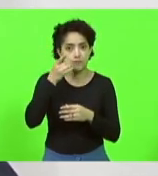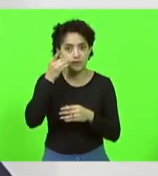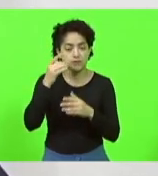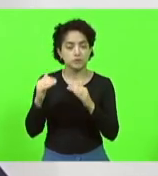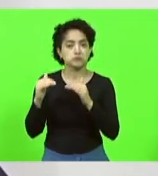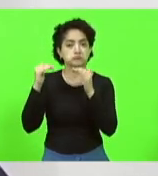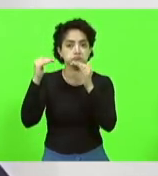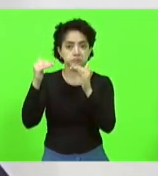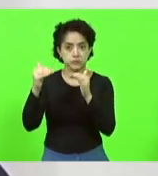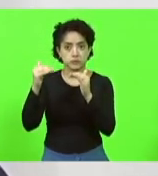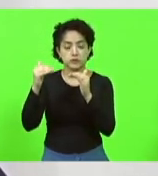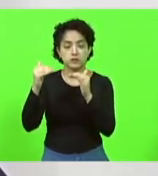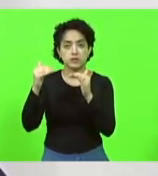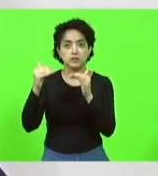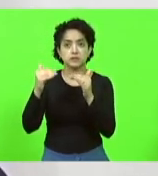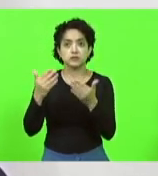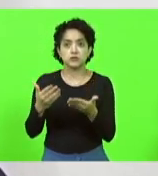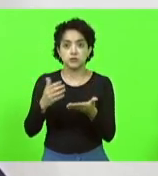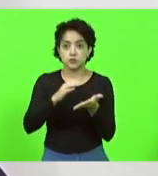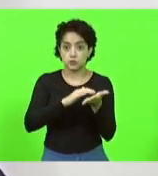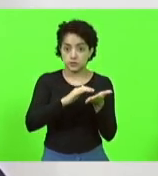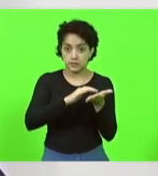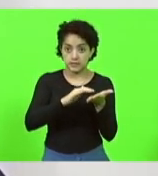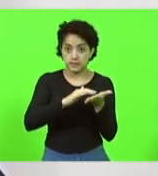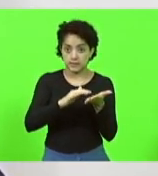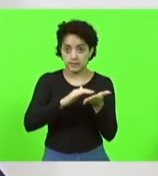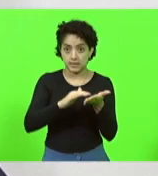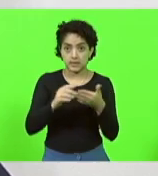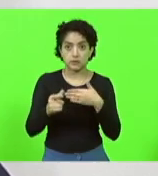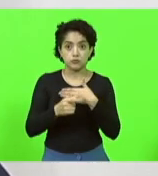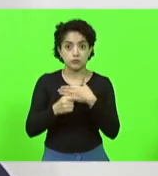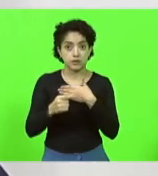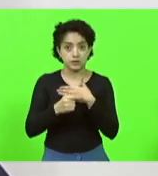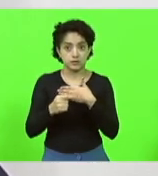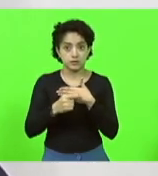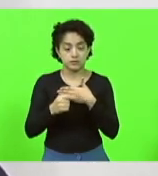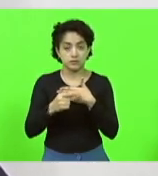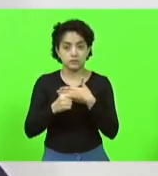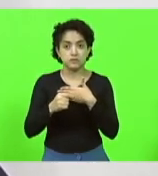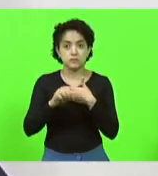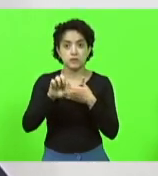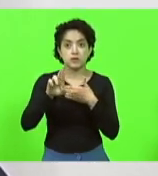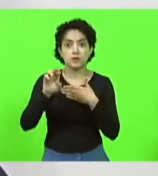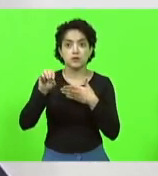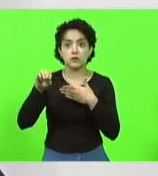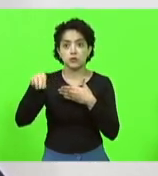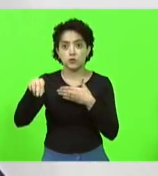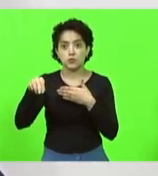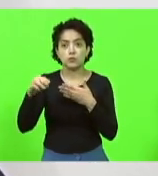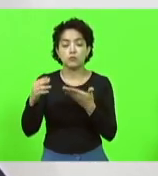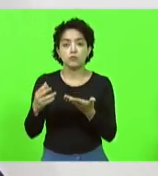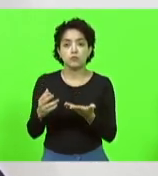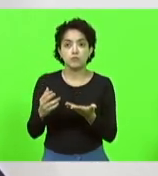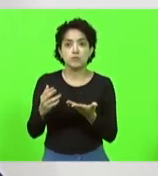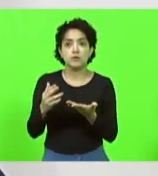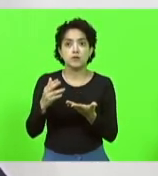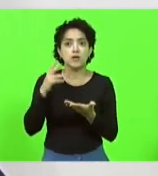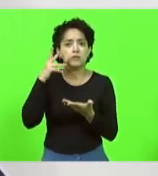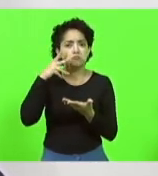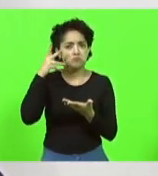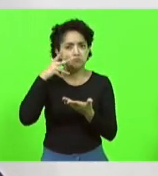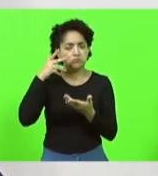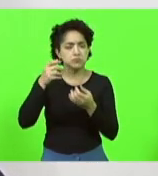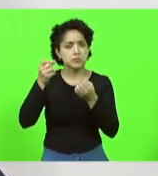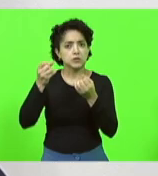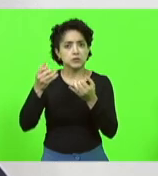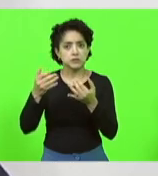o secretário da Casa Civil, Herão Jordani, fez uma fala muito relevante